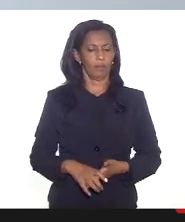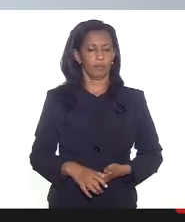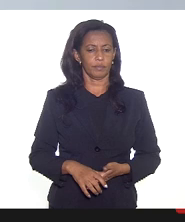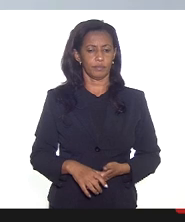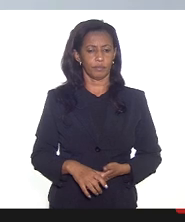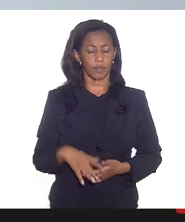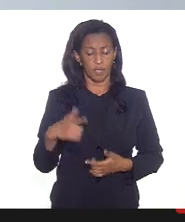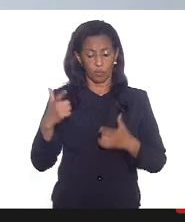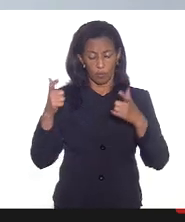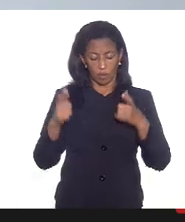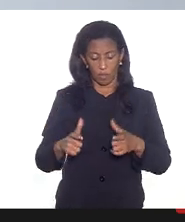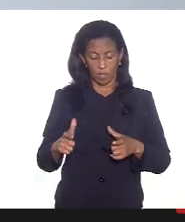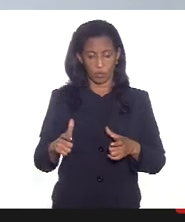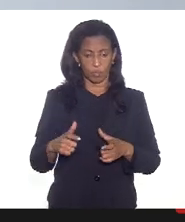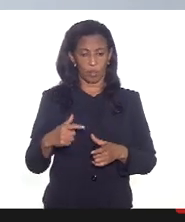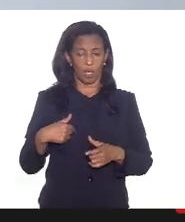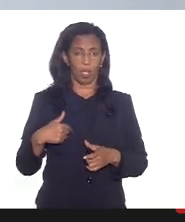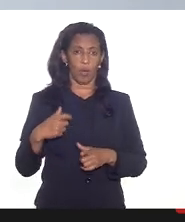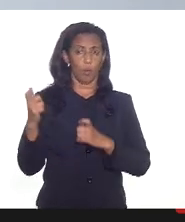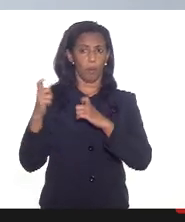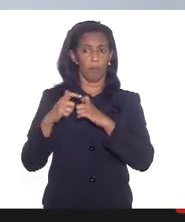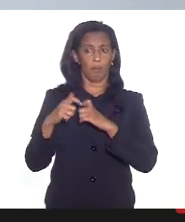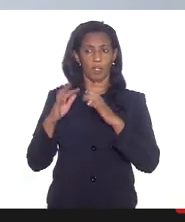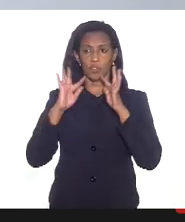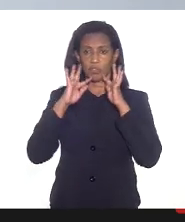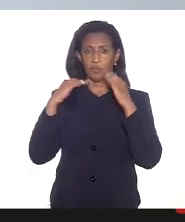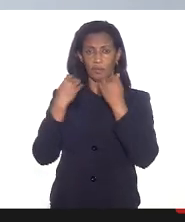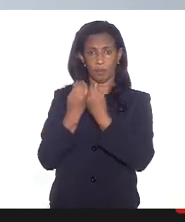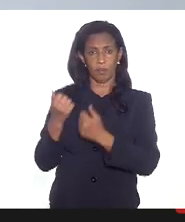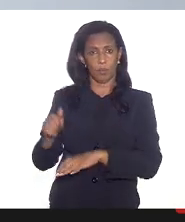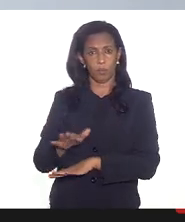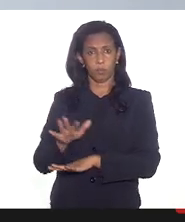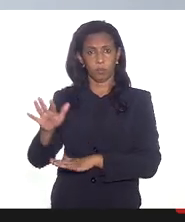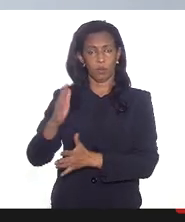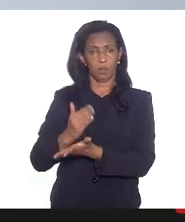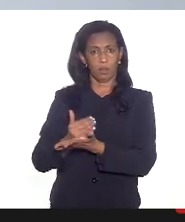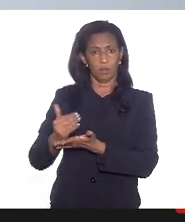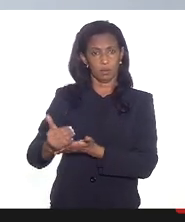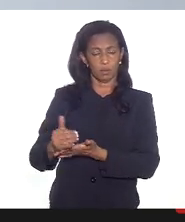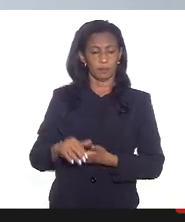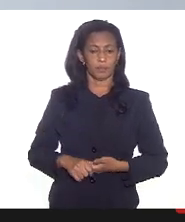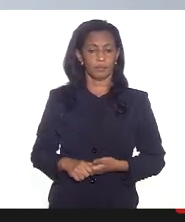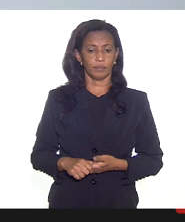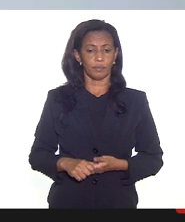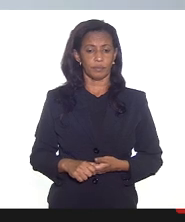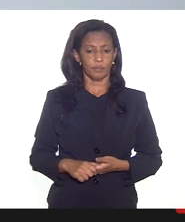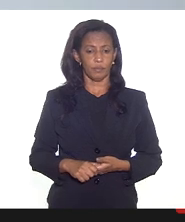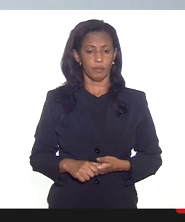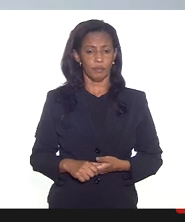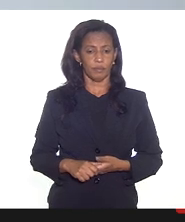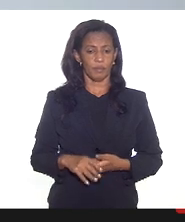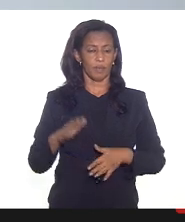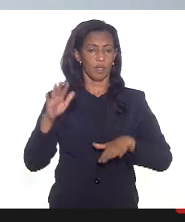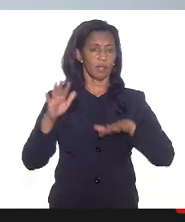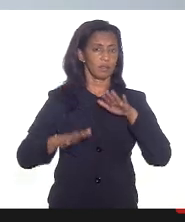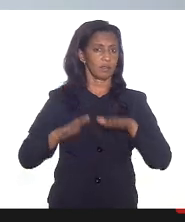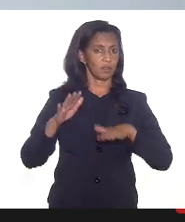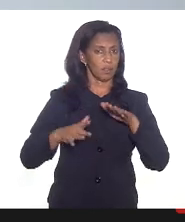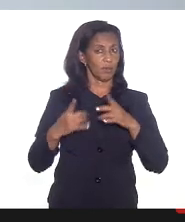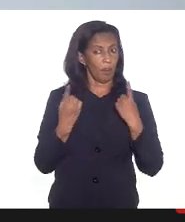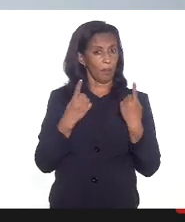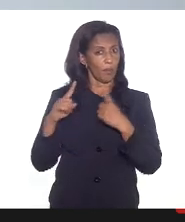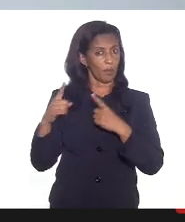aí eu vou falar de um lugar enquanto médica de família e comunidade atuando na atenção primária eu queria talvez até trazer uma